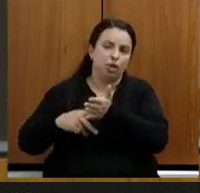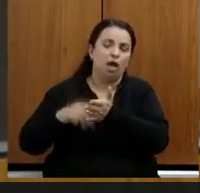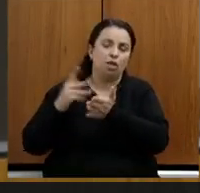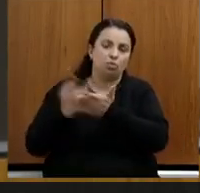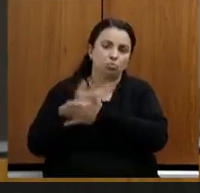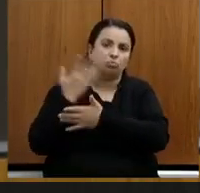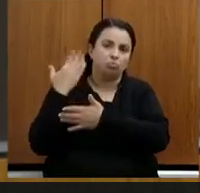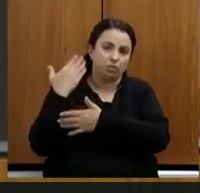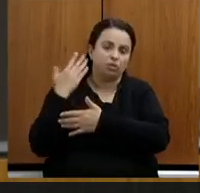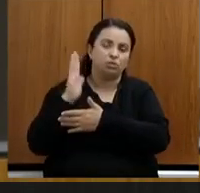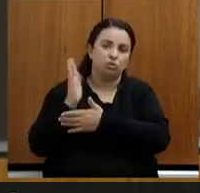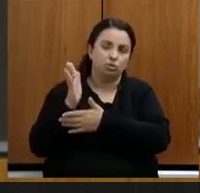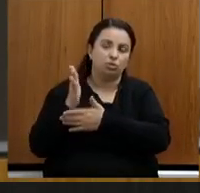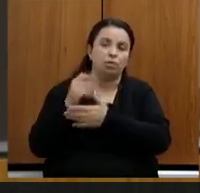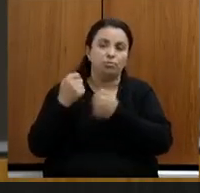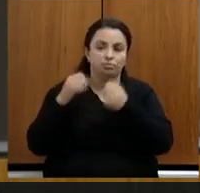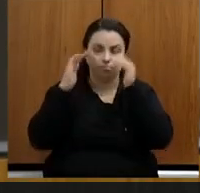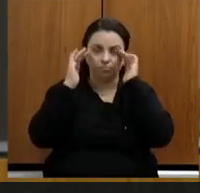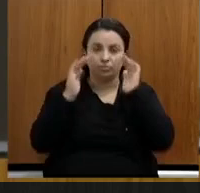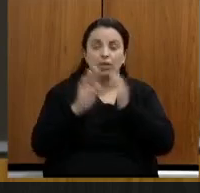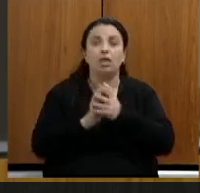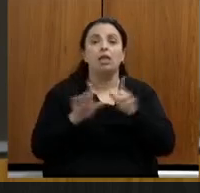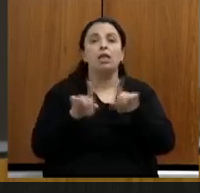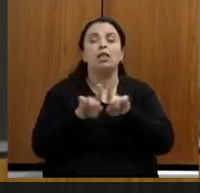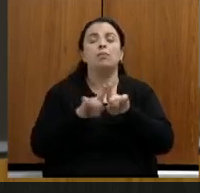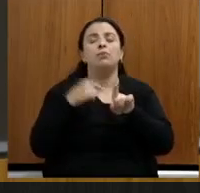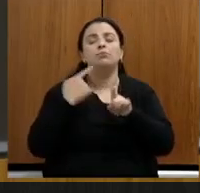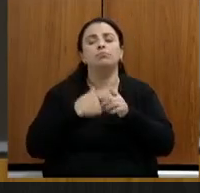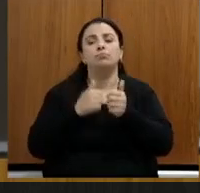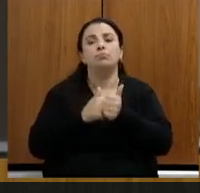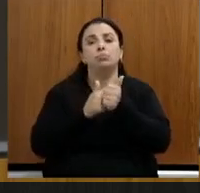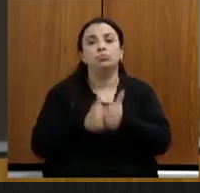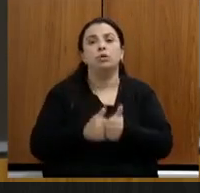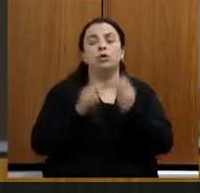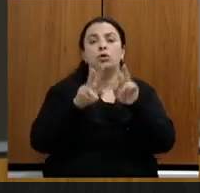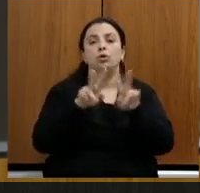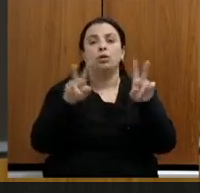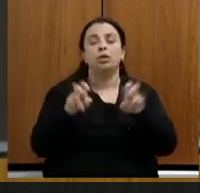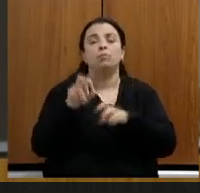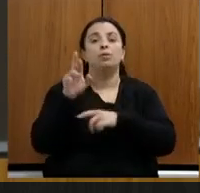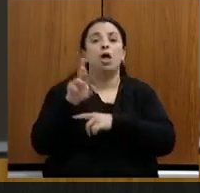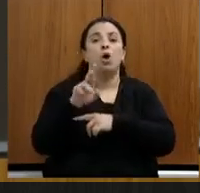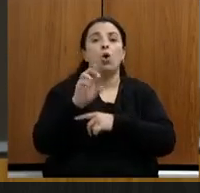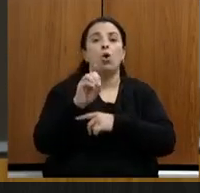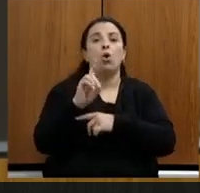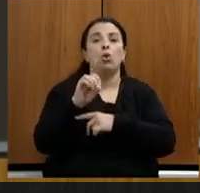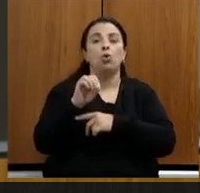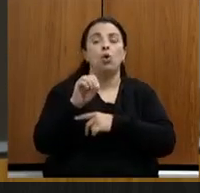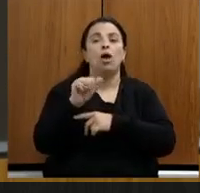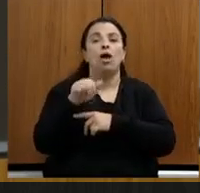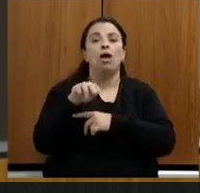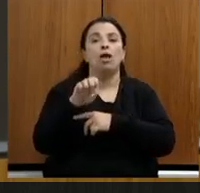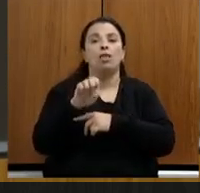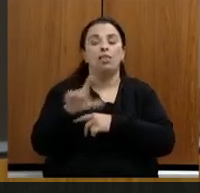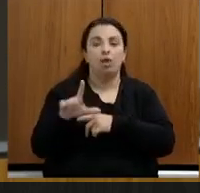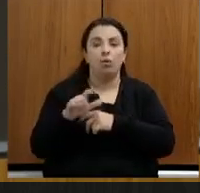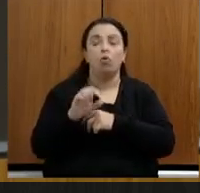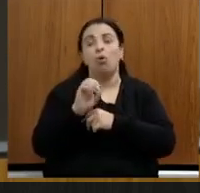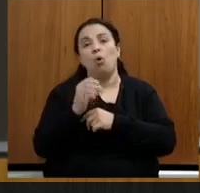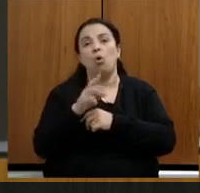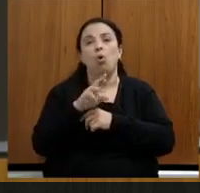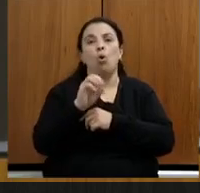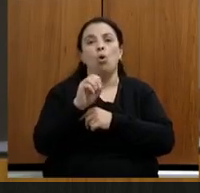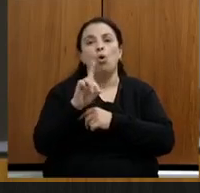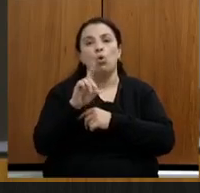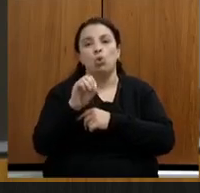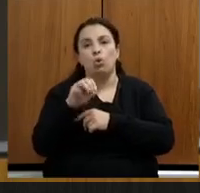também é objeto de acompanhamento nosso as questões relacionadas ao rodo anel ou rodo minério é gravíssimo